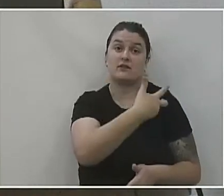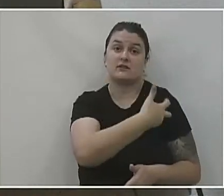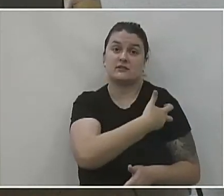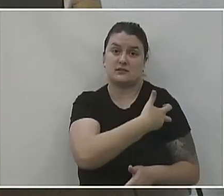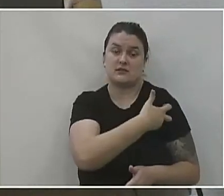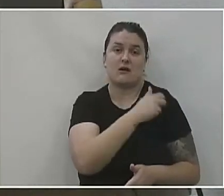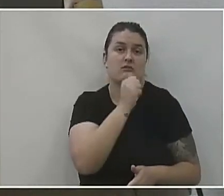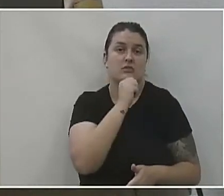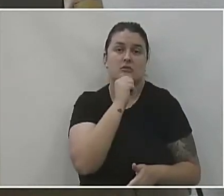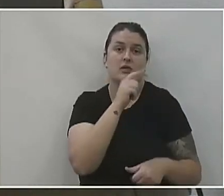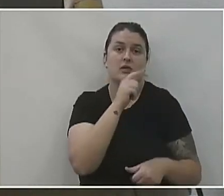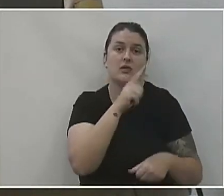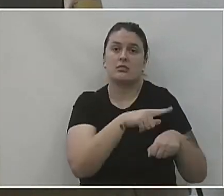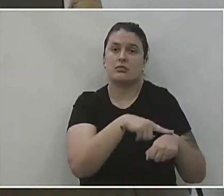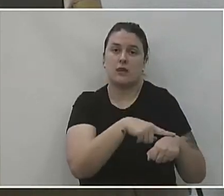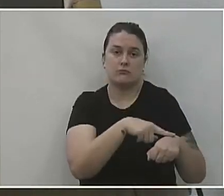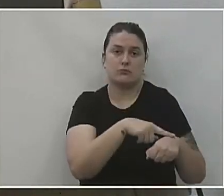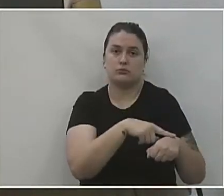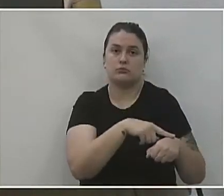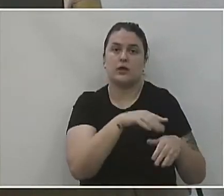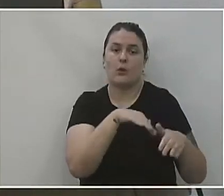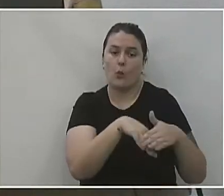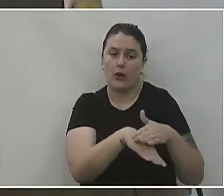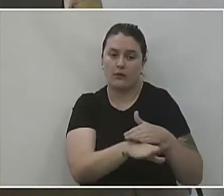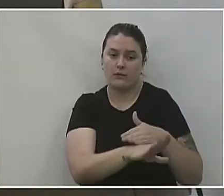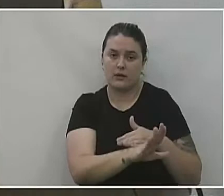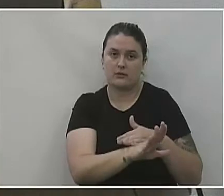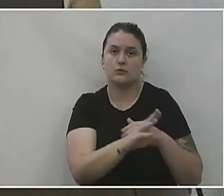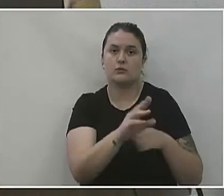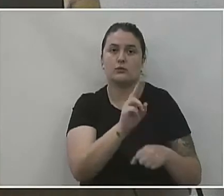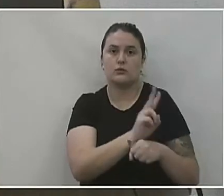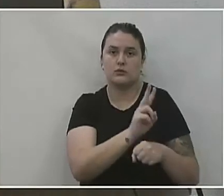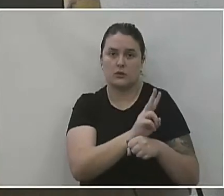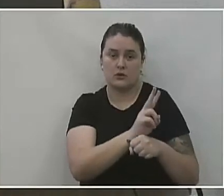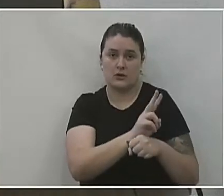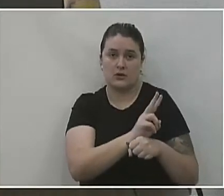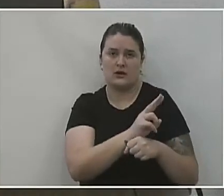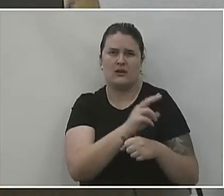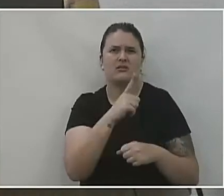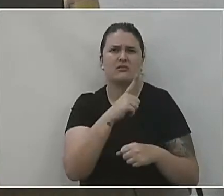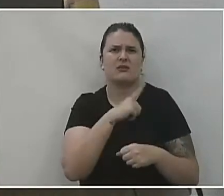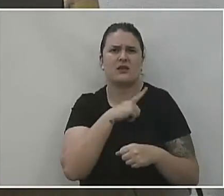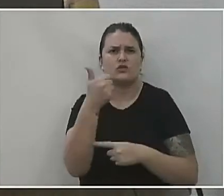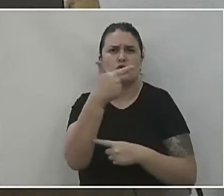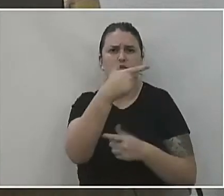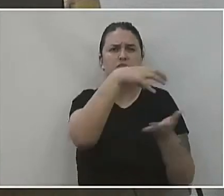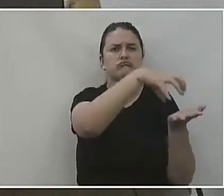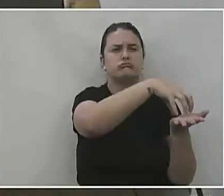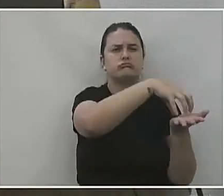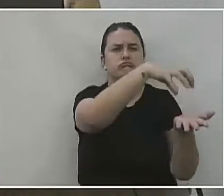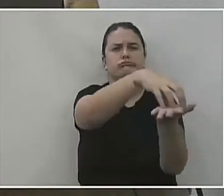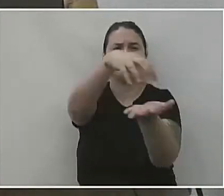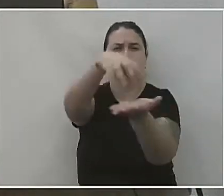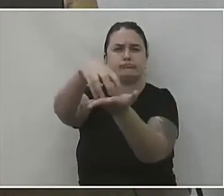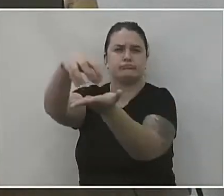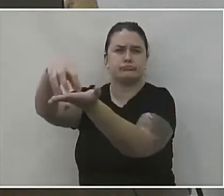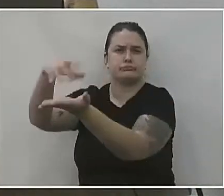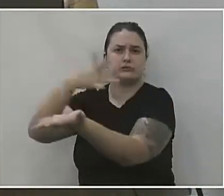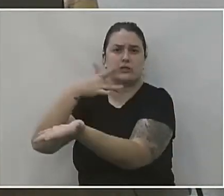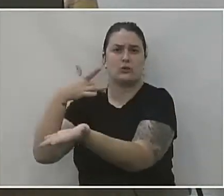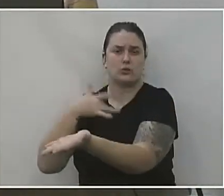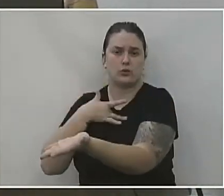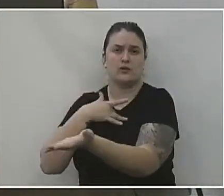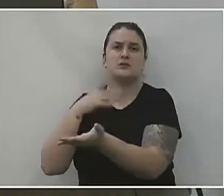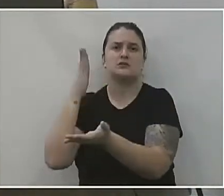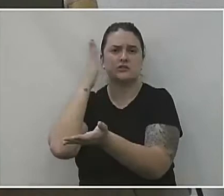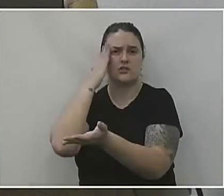o momento deles receberem a segunda dose. Mas isso está muito bem programado pelos nossos 12 postos de saúde, onde tem vacinador e